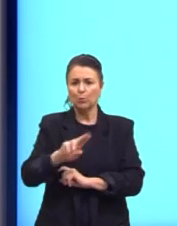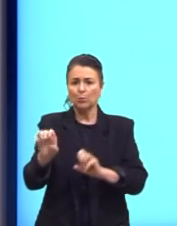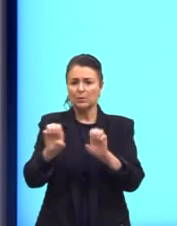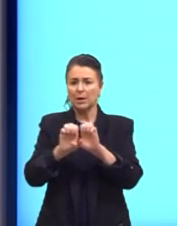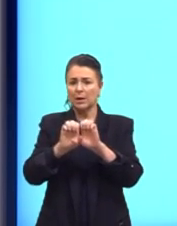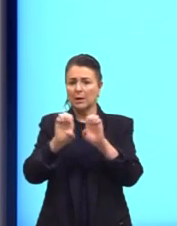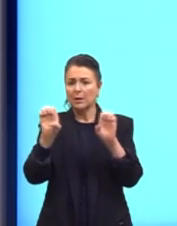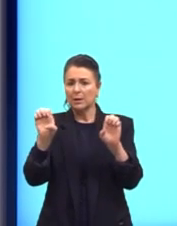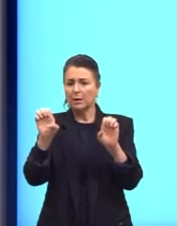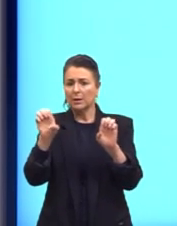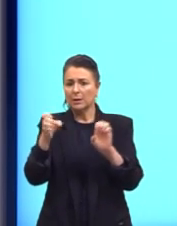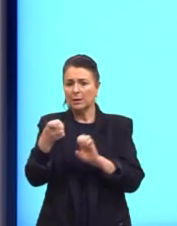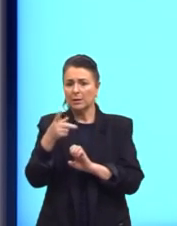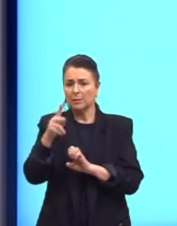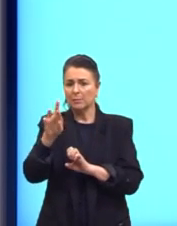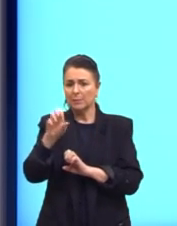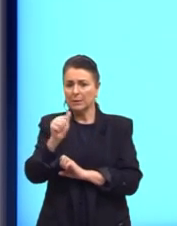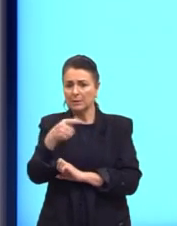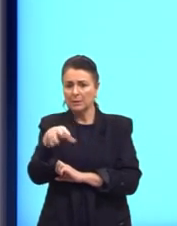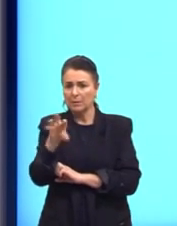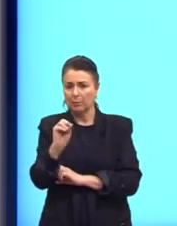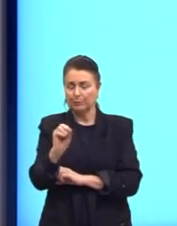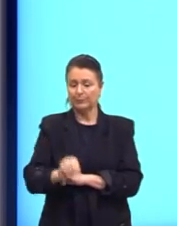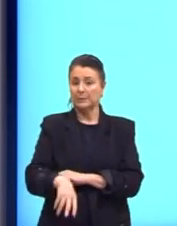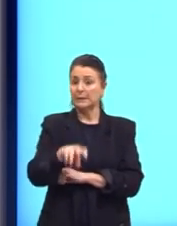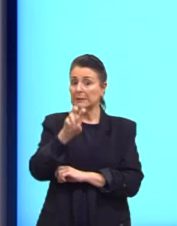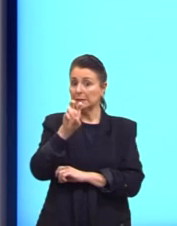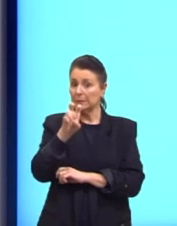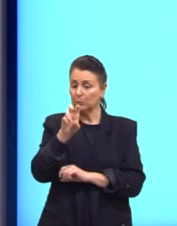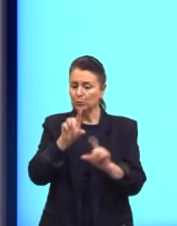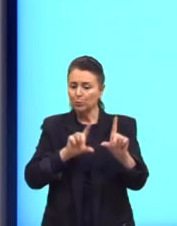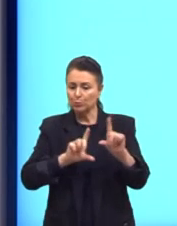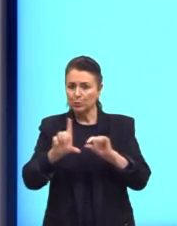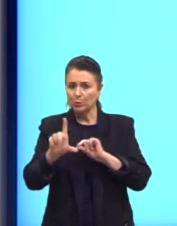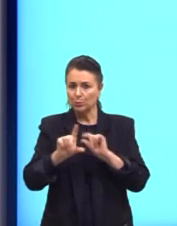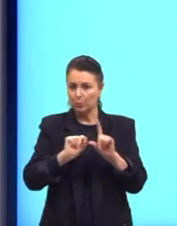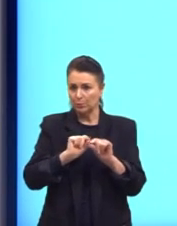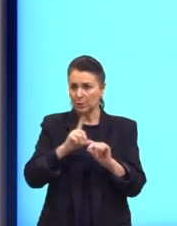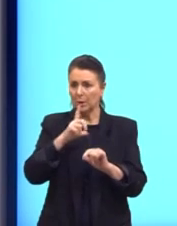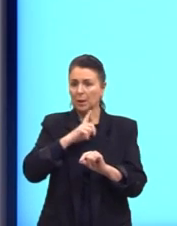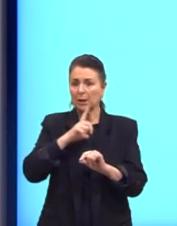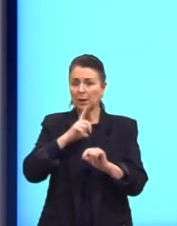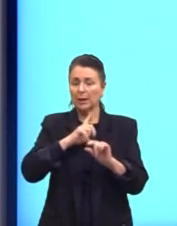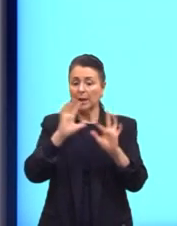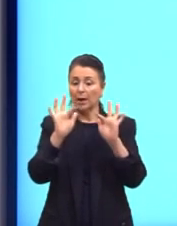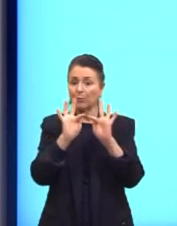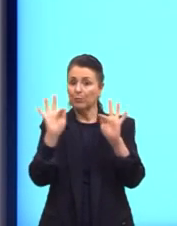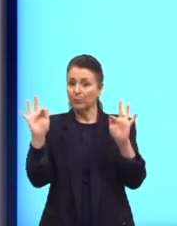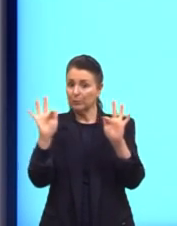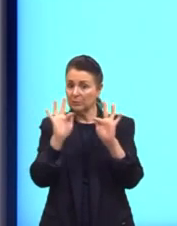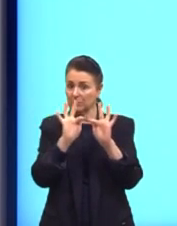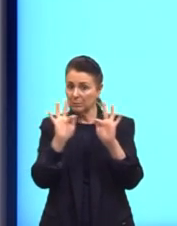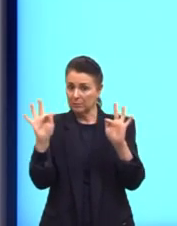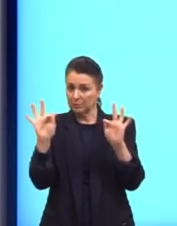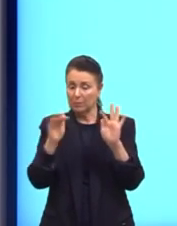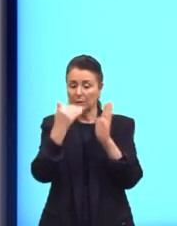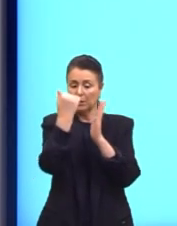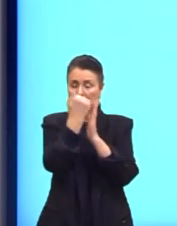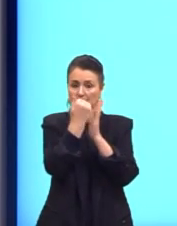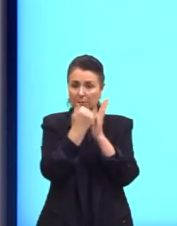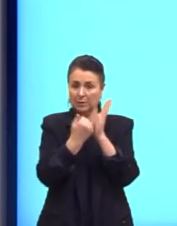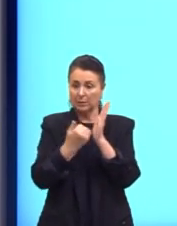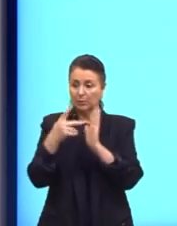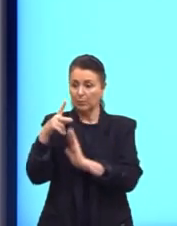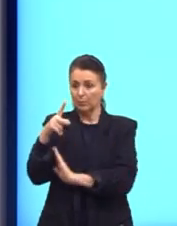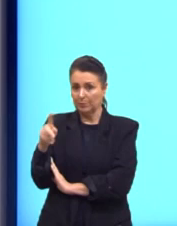temos, então, cinco alternativas. Todas as alternativas, nós temos, então, ali a função, que seria classificada por P,